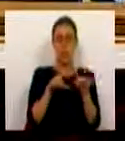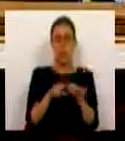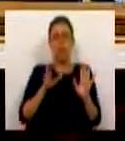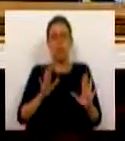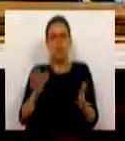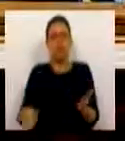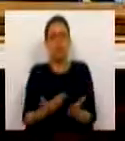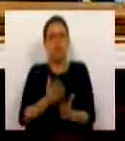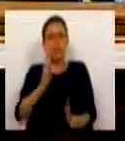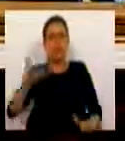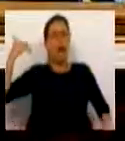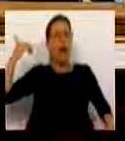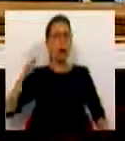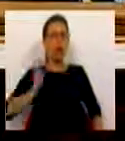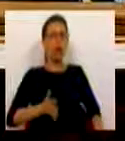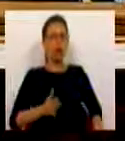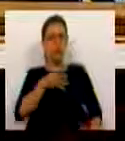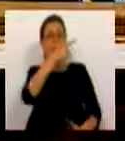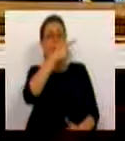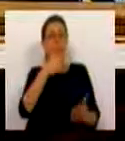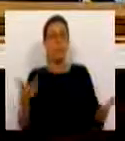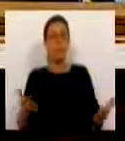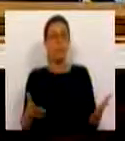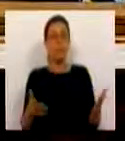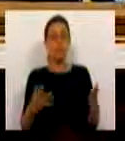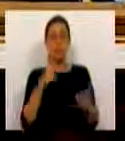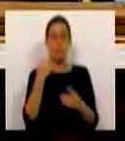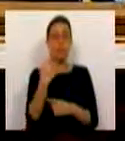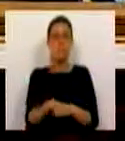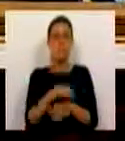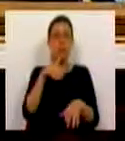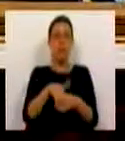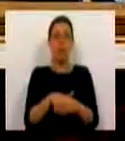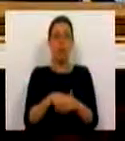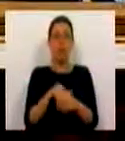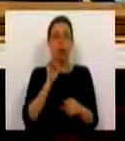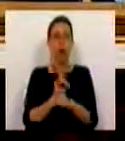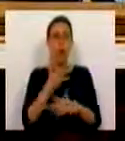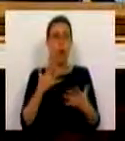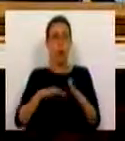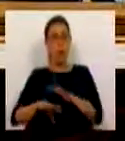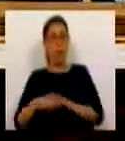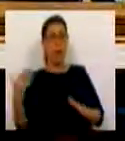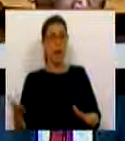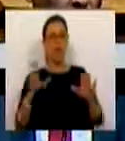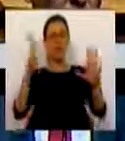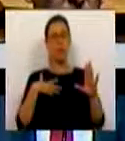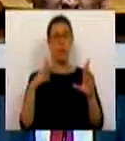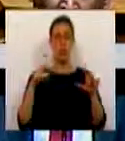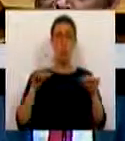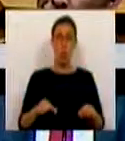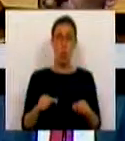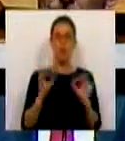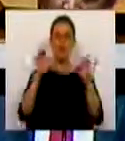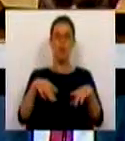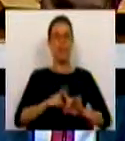já apresentou na legislatura passada e que infelizmente foi rejeitada pelos votos da então maioria direita, mas que esperamos hoje possa vir a